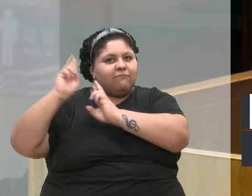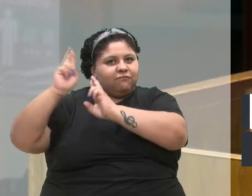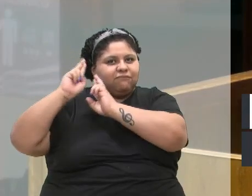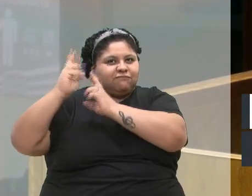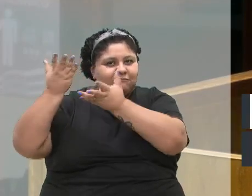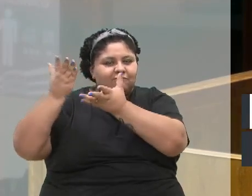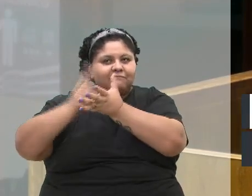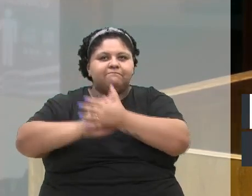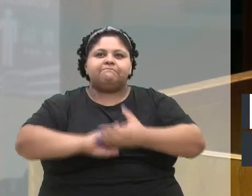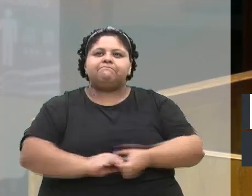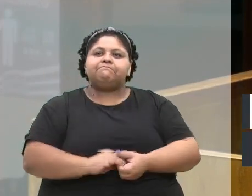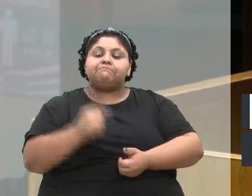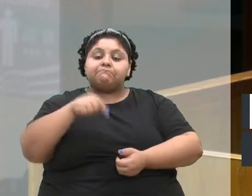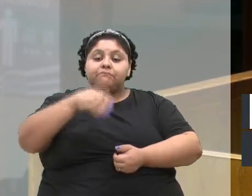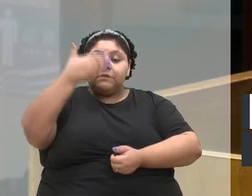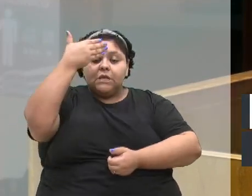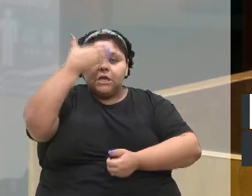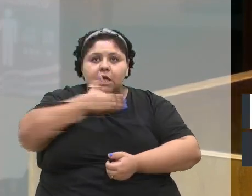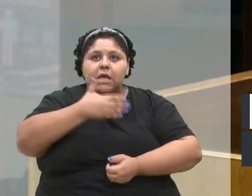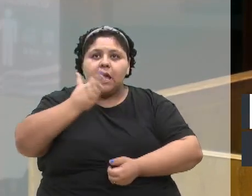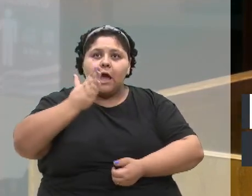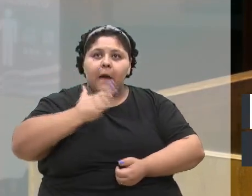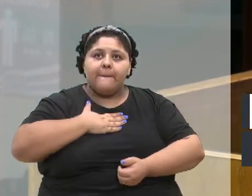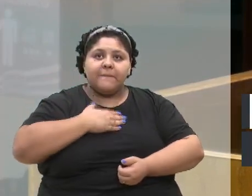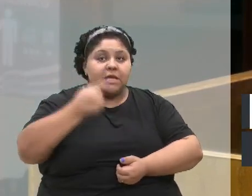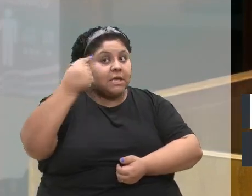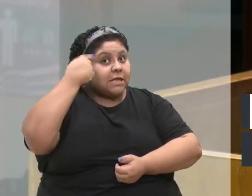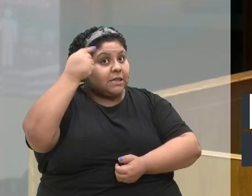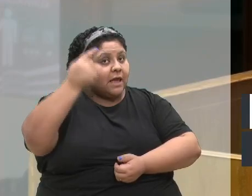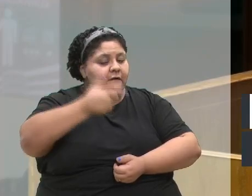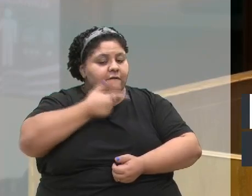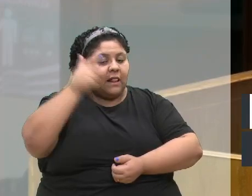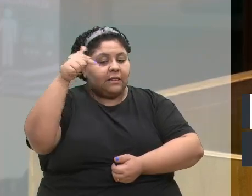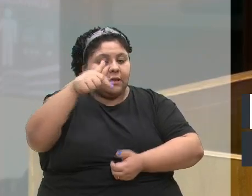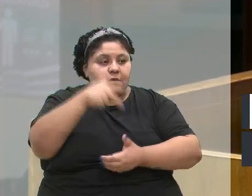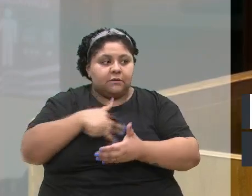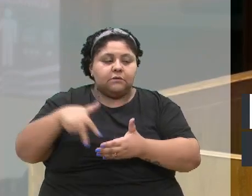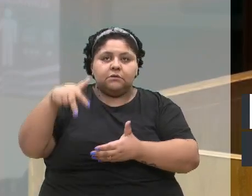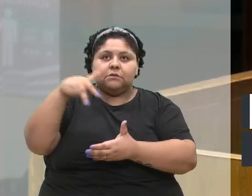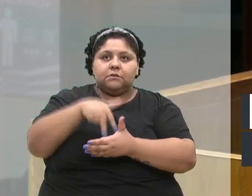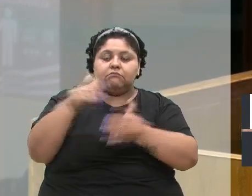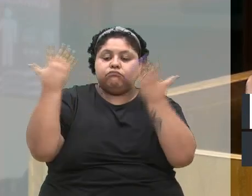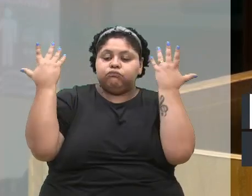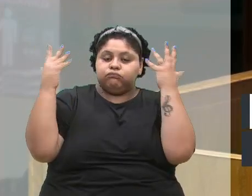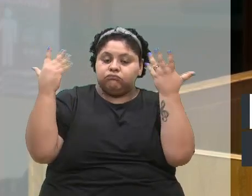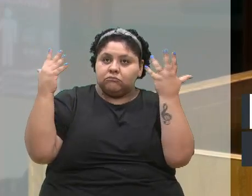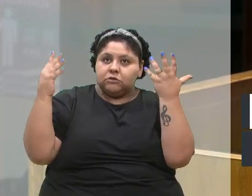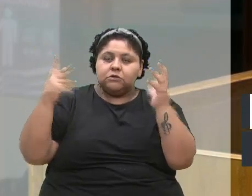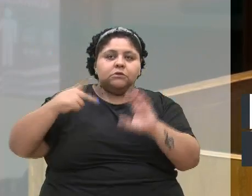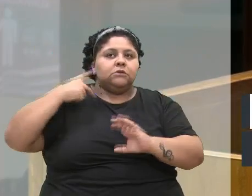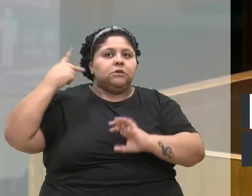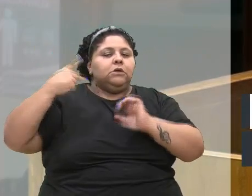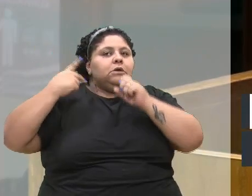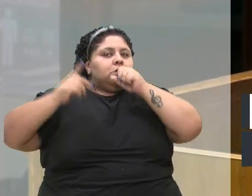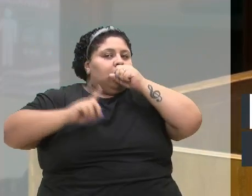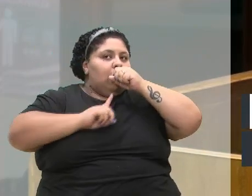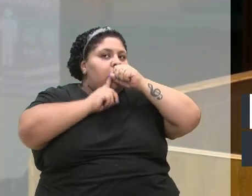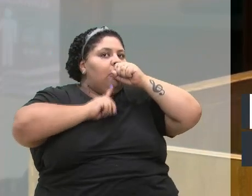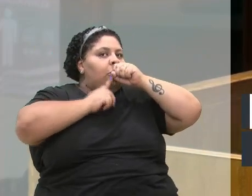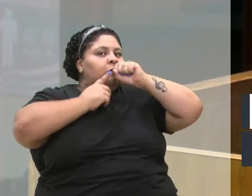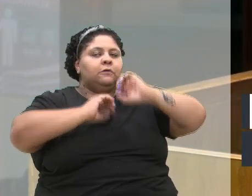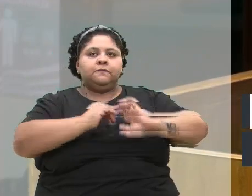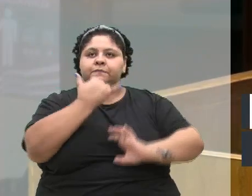Isso prova a minha tese falada aqui nessa tribuna, parabenizada pelo vereador Menegucci, que estava aqui.